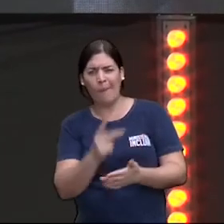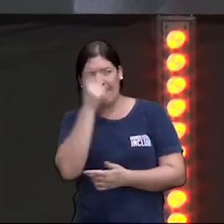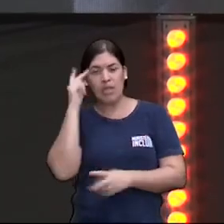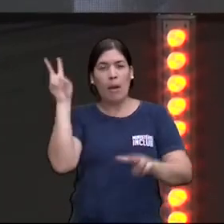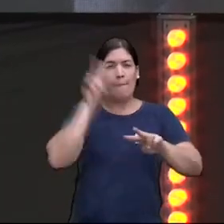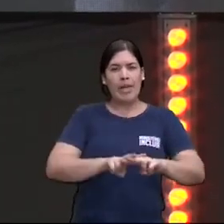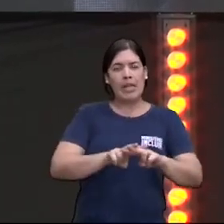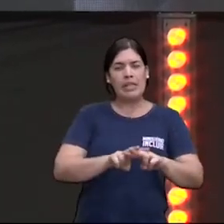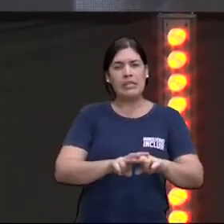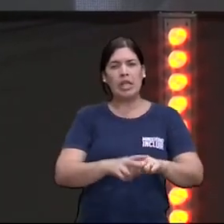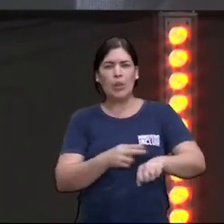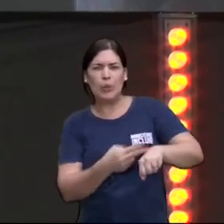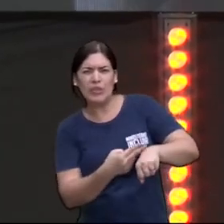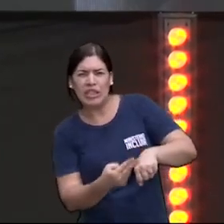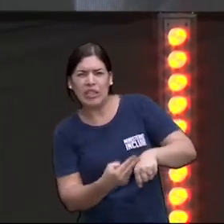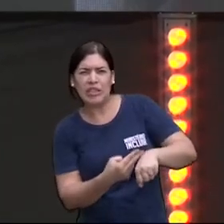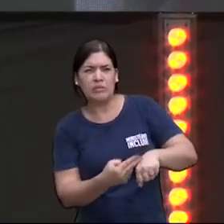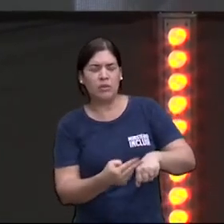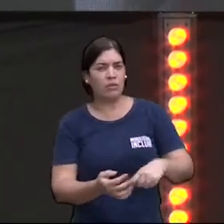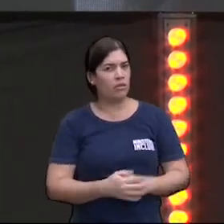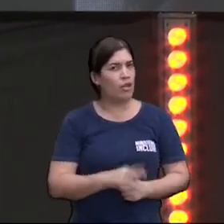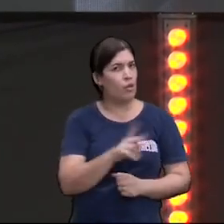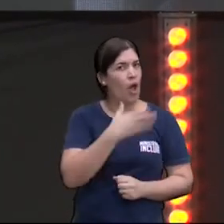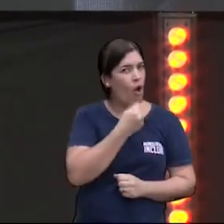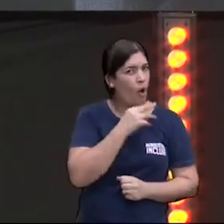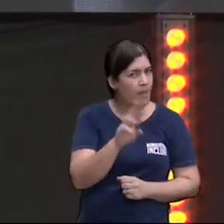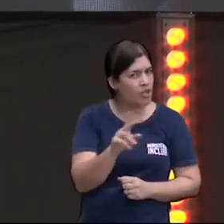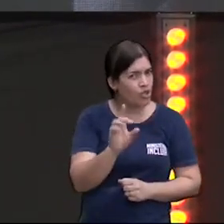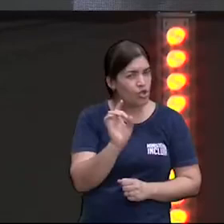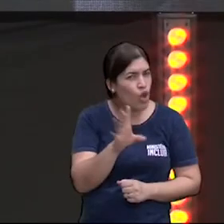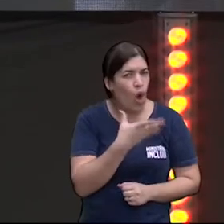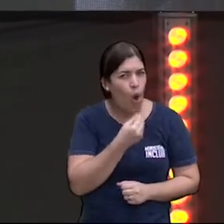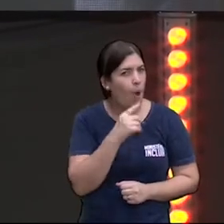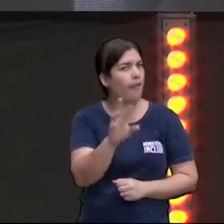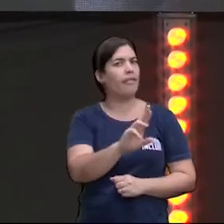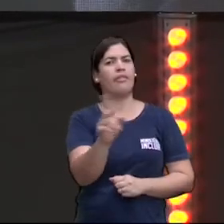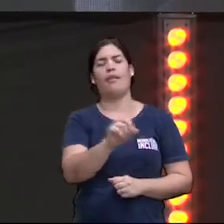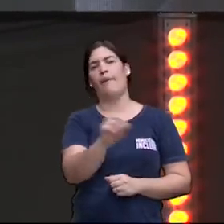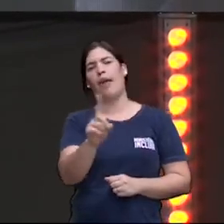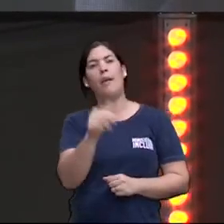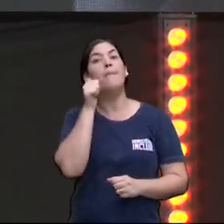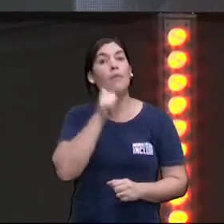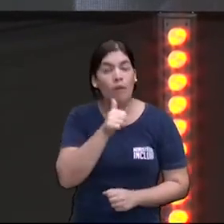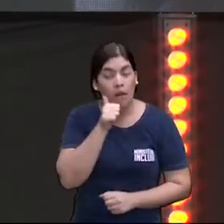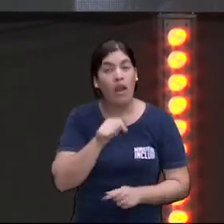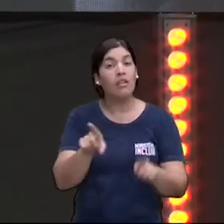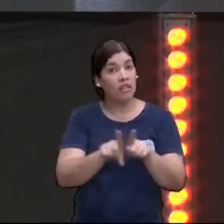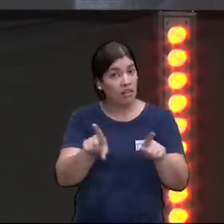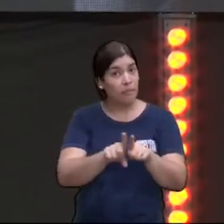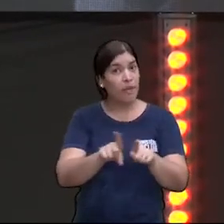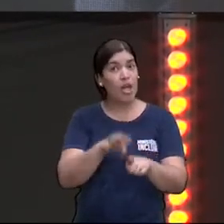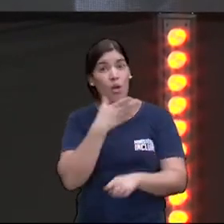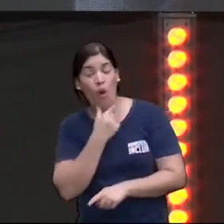não consegue ficar um dia sem pornografia, e não é só homem não, não é homens, só os homens não, mulher, homem,